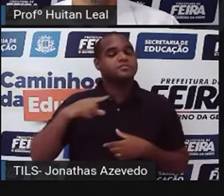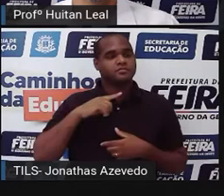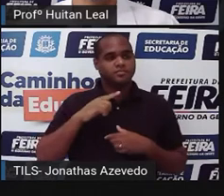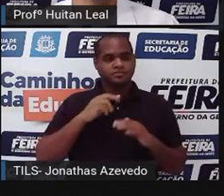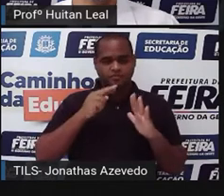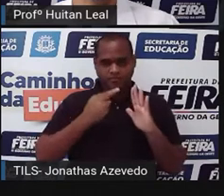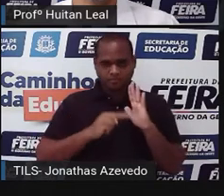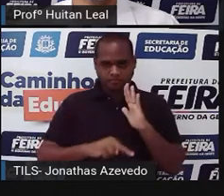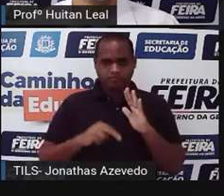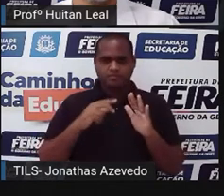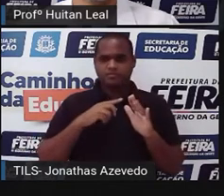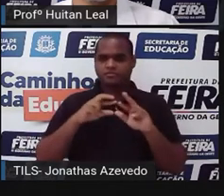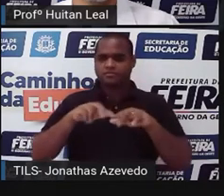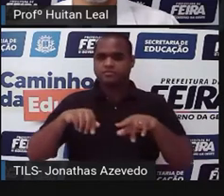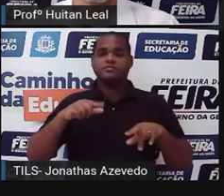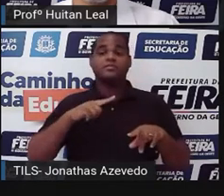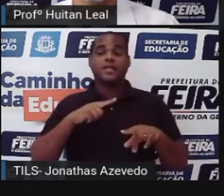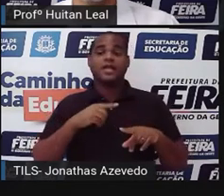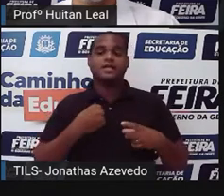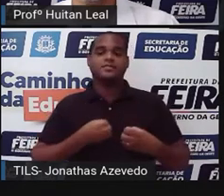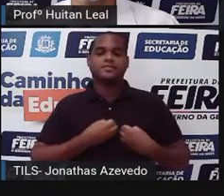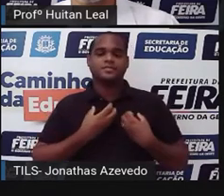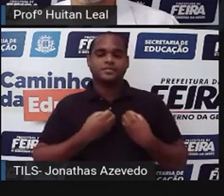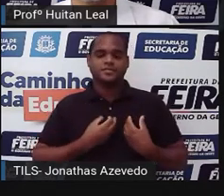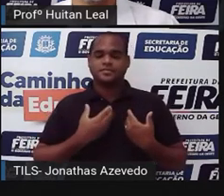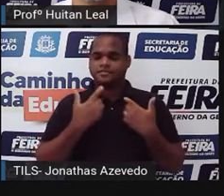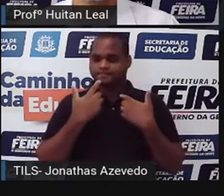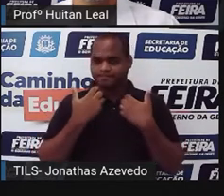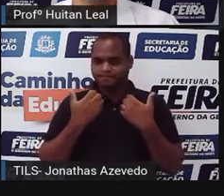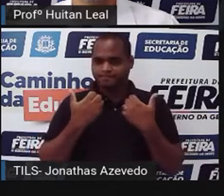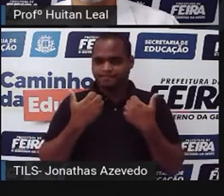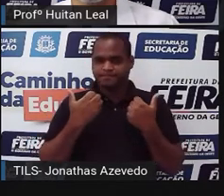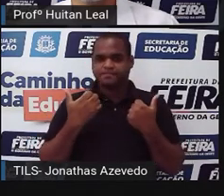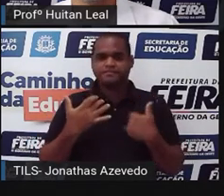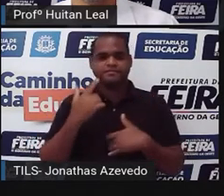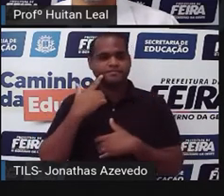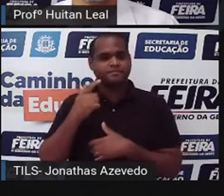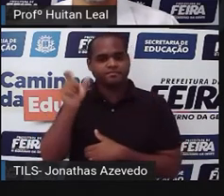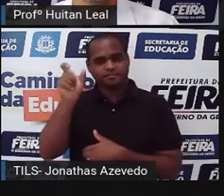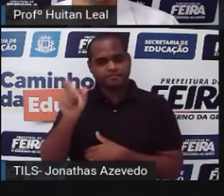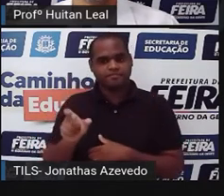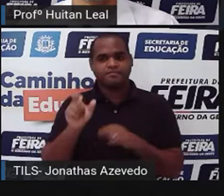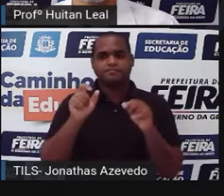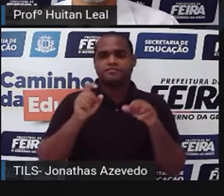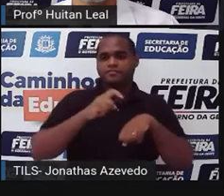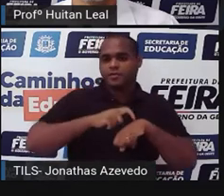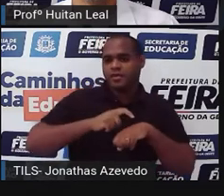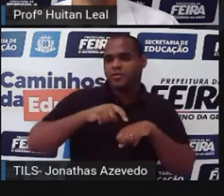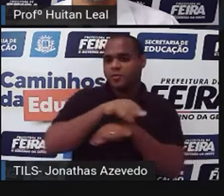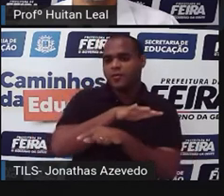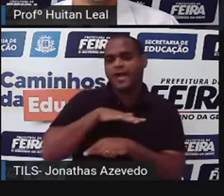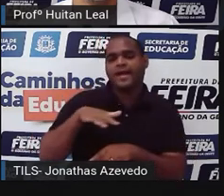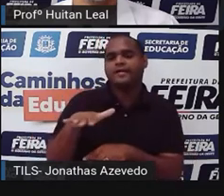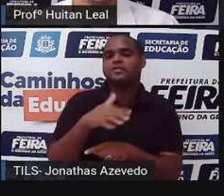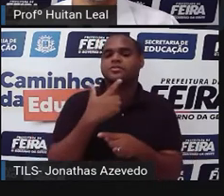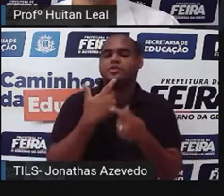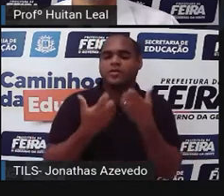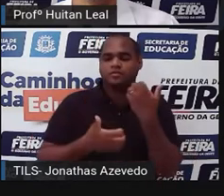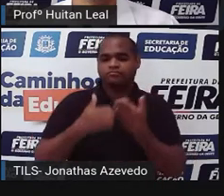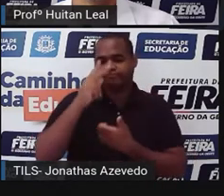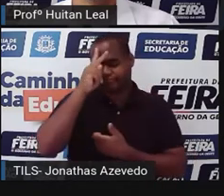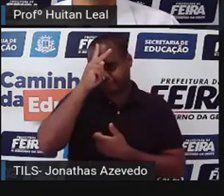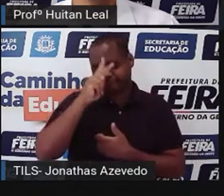é? Que contém elementos da narração. Quais são os elementos da narração? Personagem, tempo, espaço, enredo.